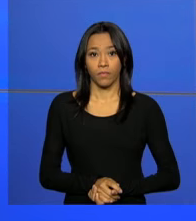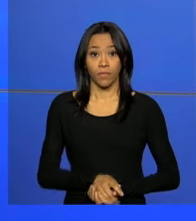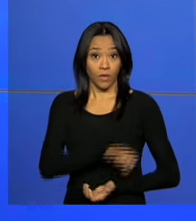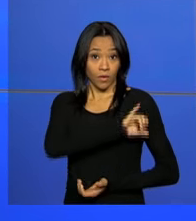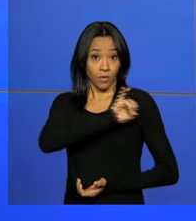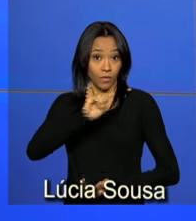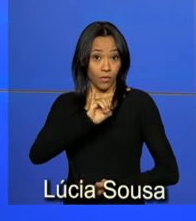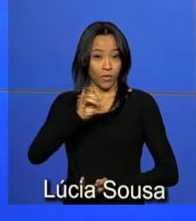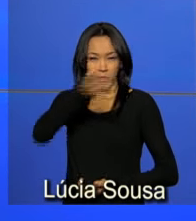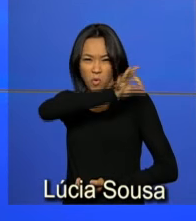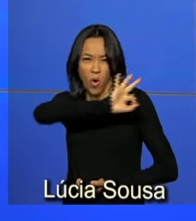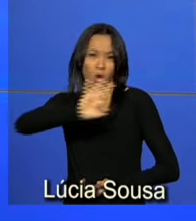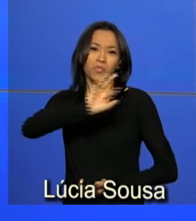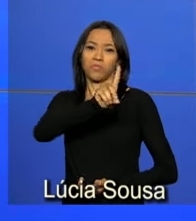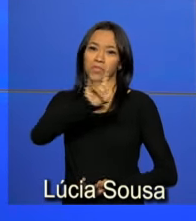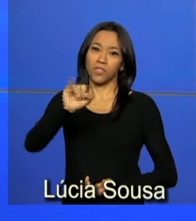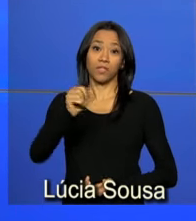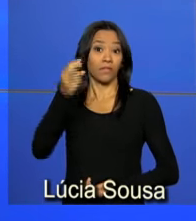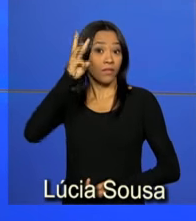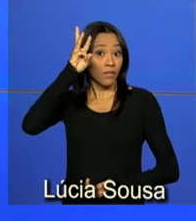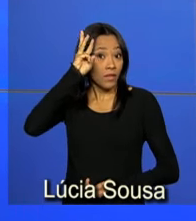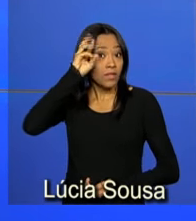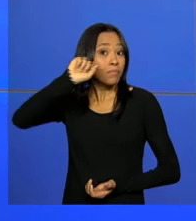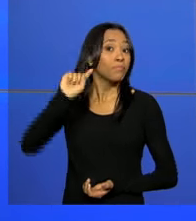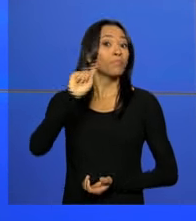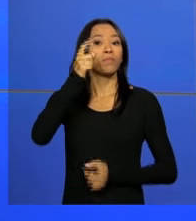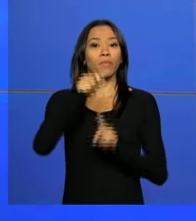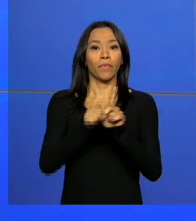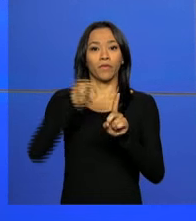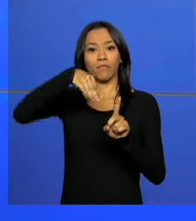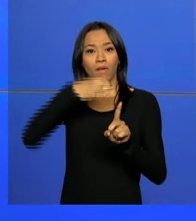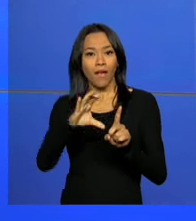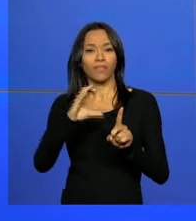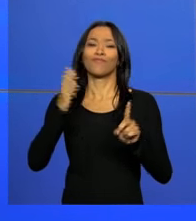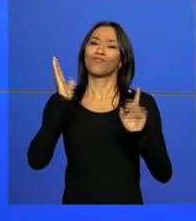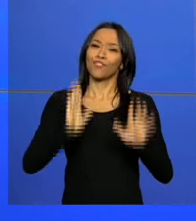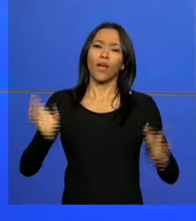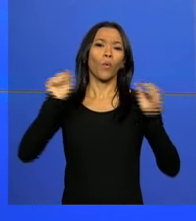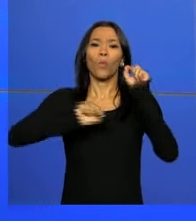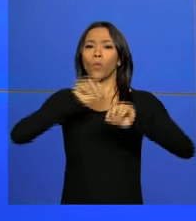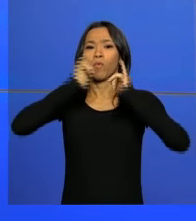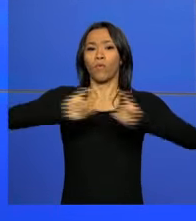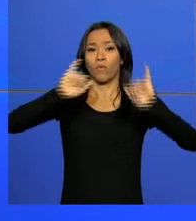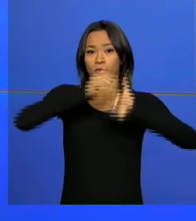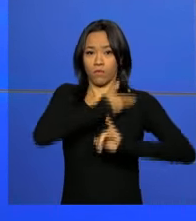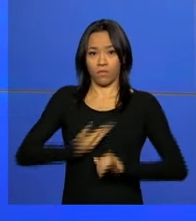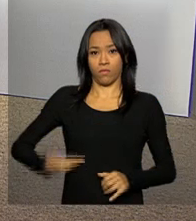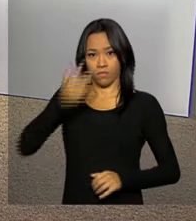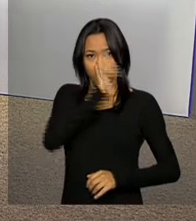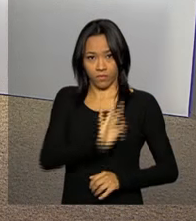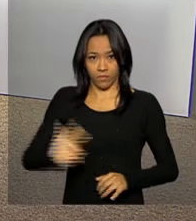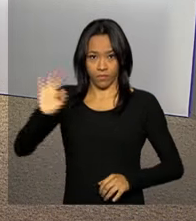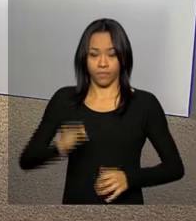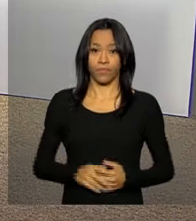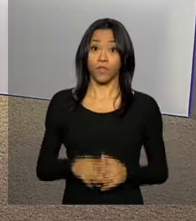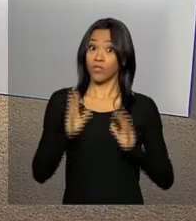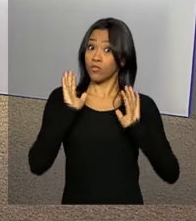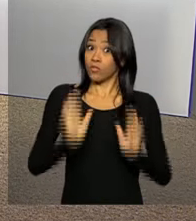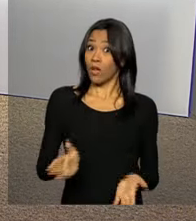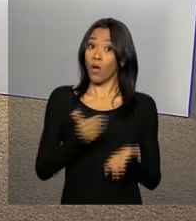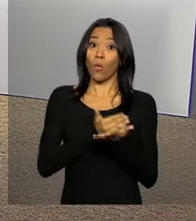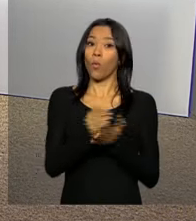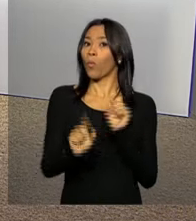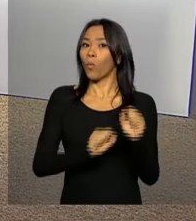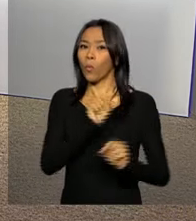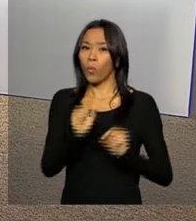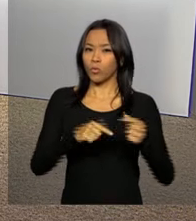Olá, um ótimo dia para você. Terça-feira, 1º de março, e nós estamos no ar com as notícias do governo federal. Começamos com a